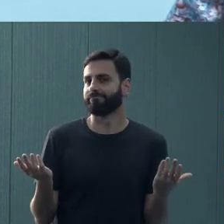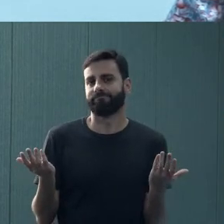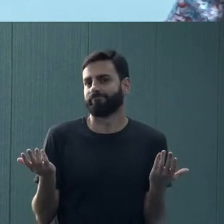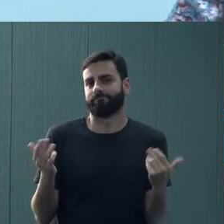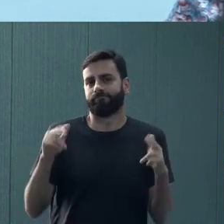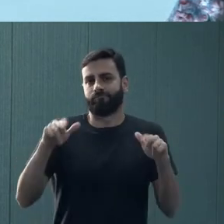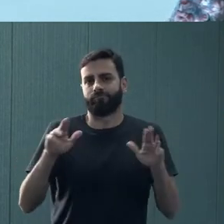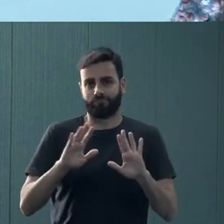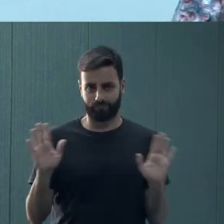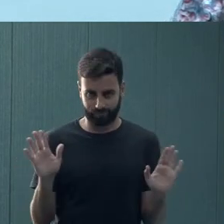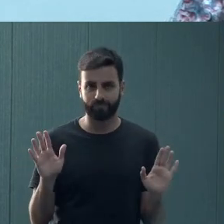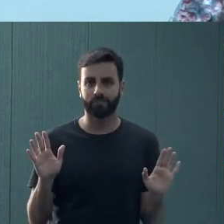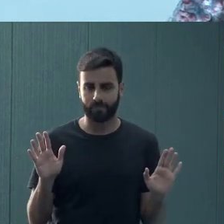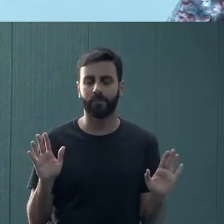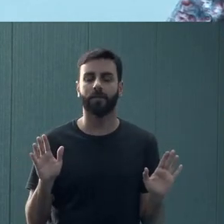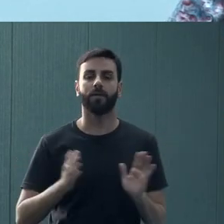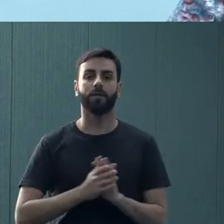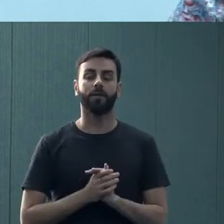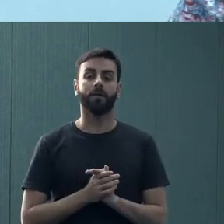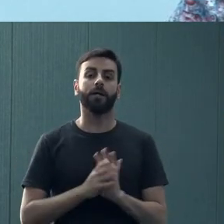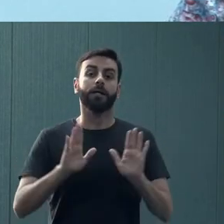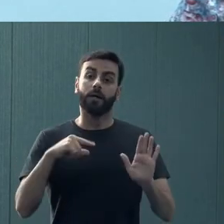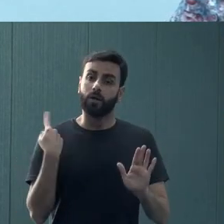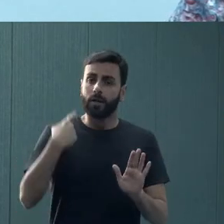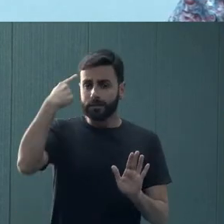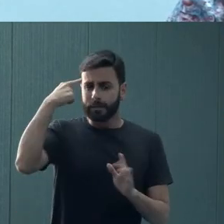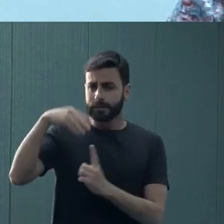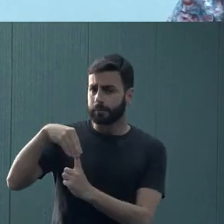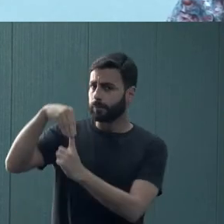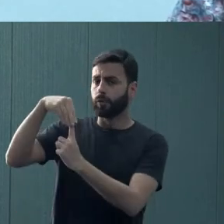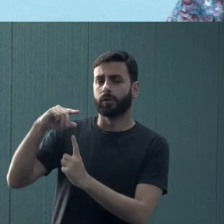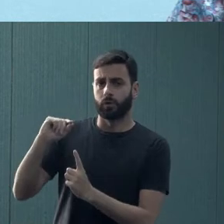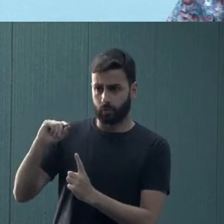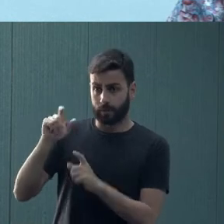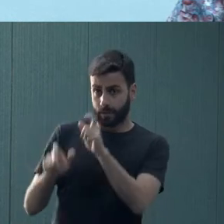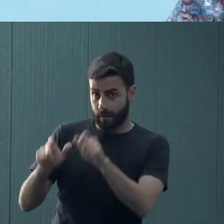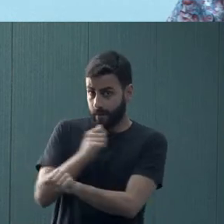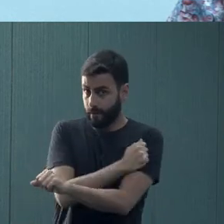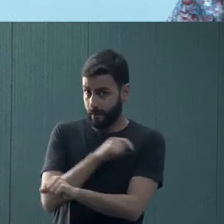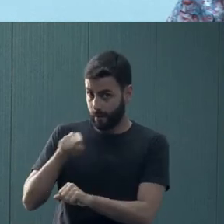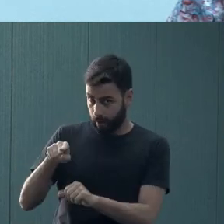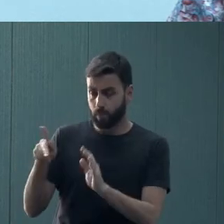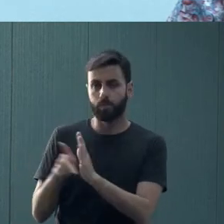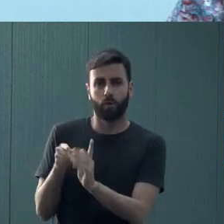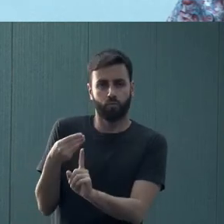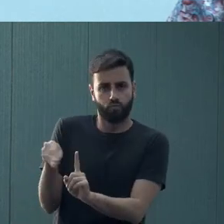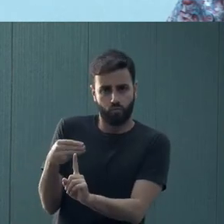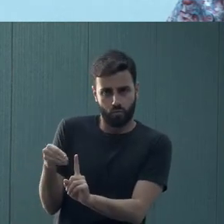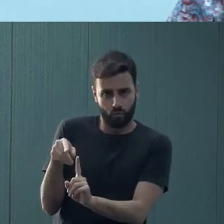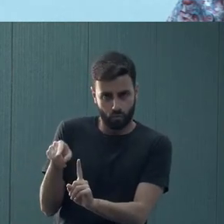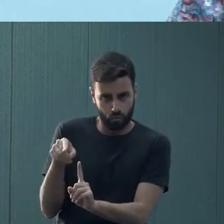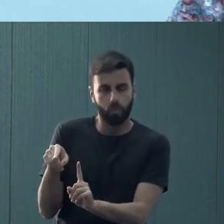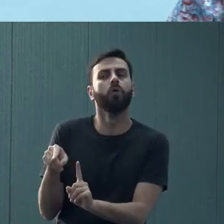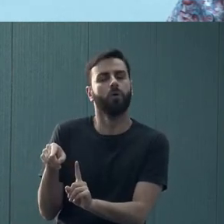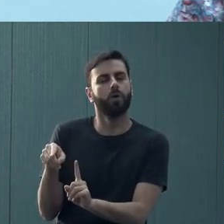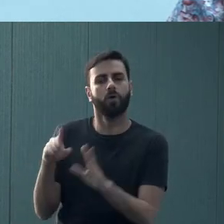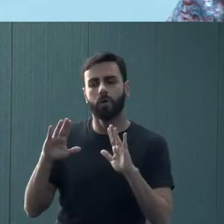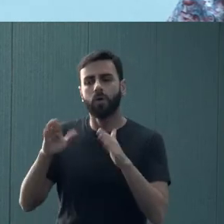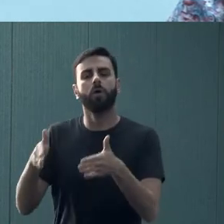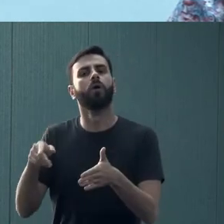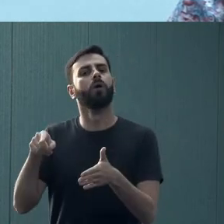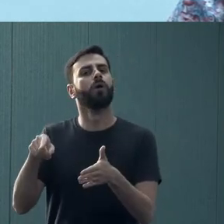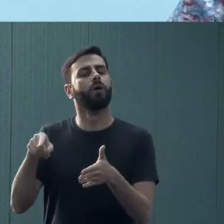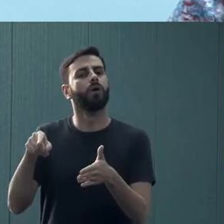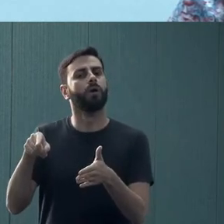impossível nesse sentido. Então, a gente tem a prioridade, estudantes em vulnerabilidade, pensando que